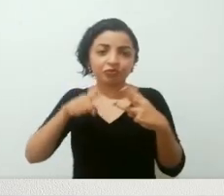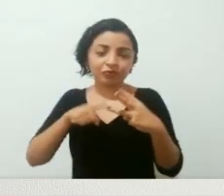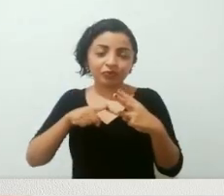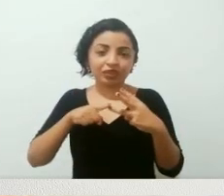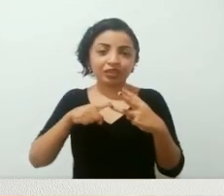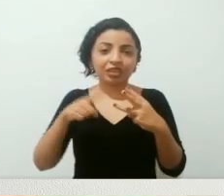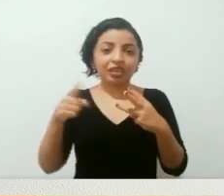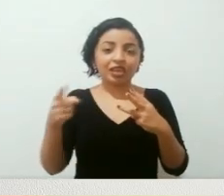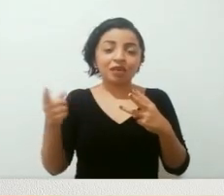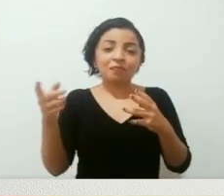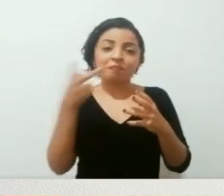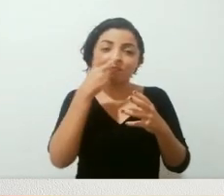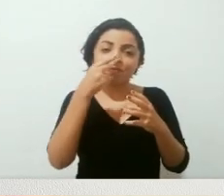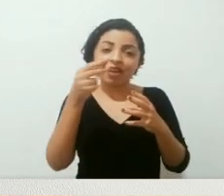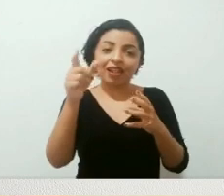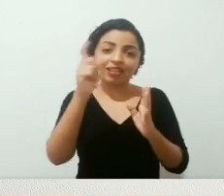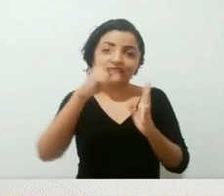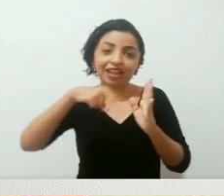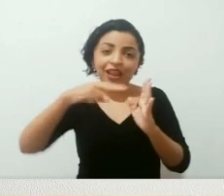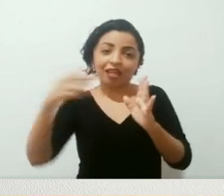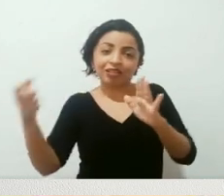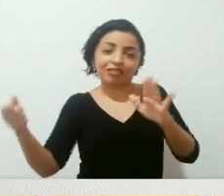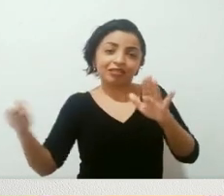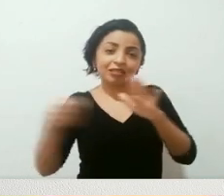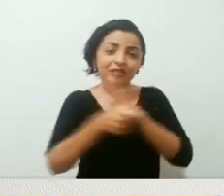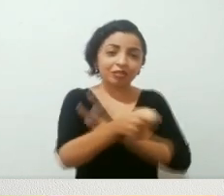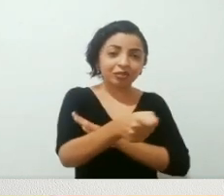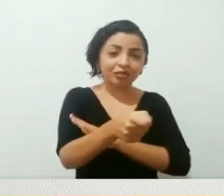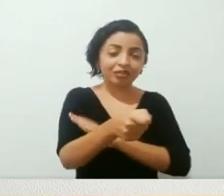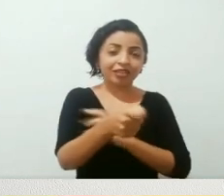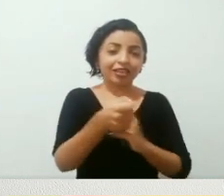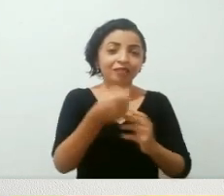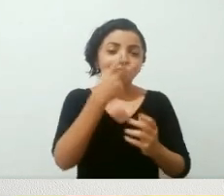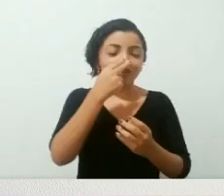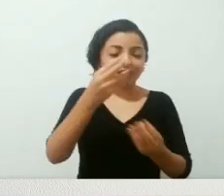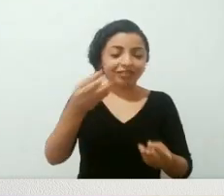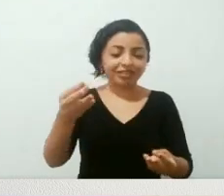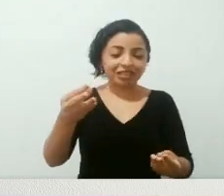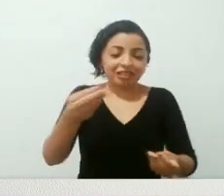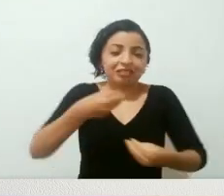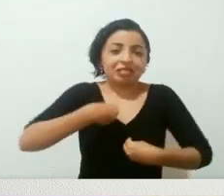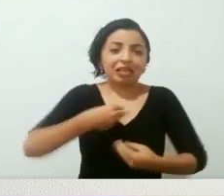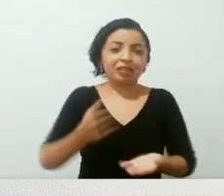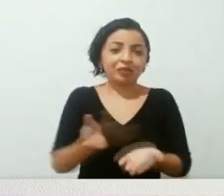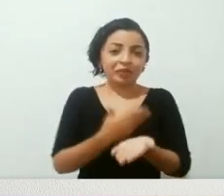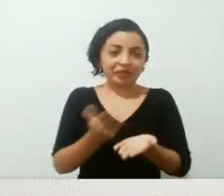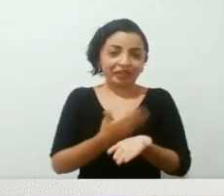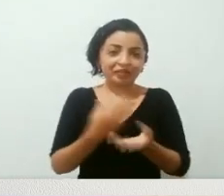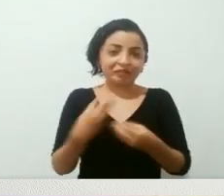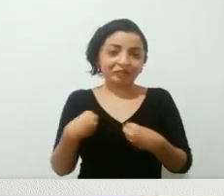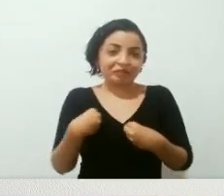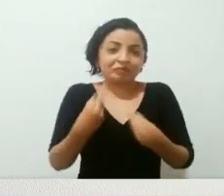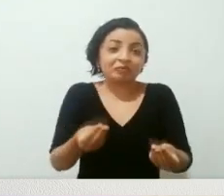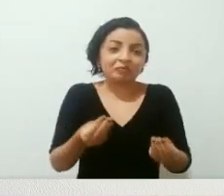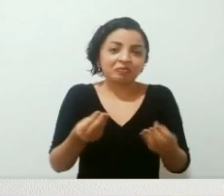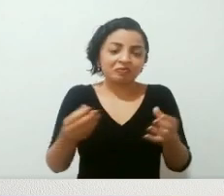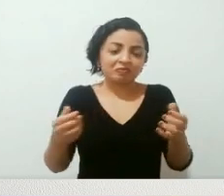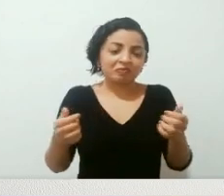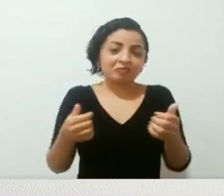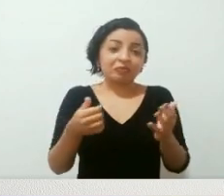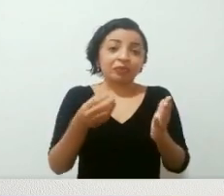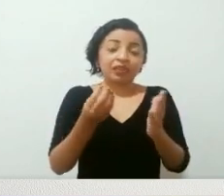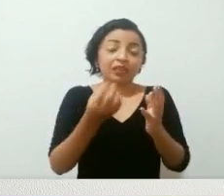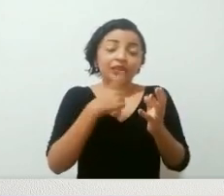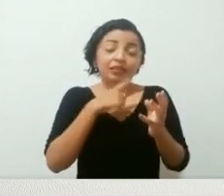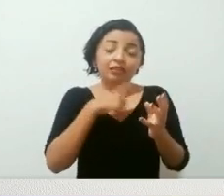dando essa sequência, gerando essa introdução, pra você se ambientar, novamente. E aqui, ela faz uma coisa que ela ainda não tinha feito